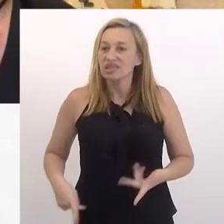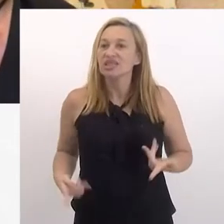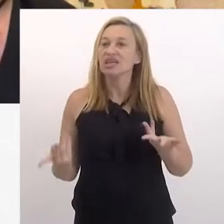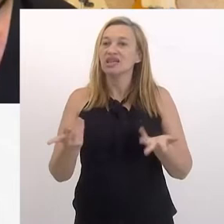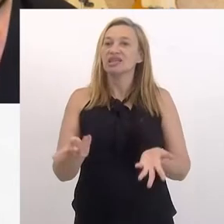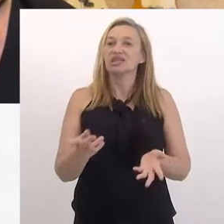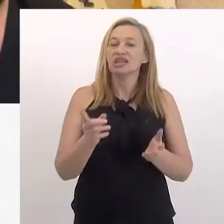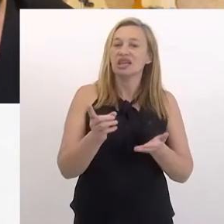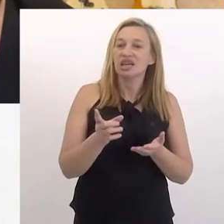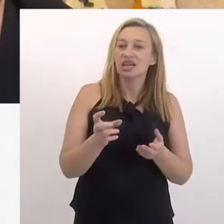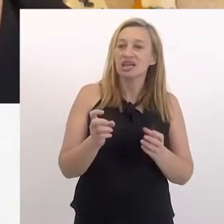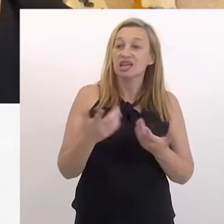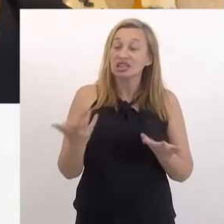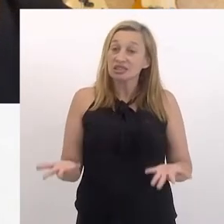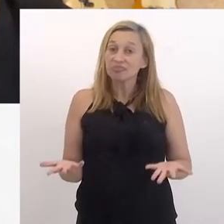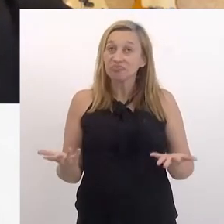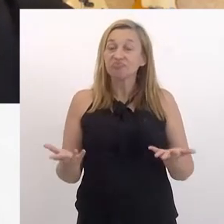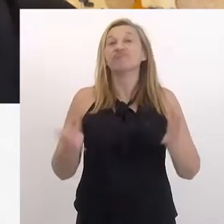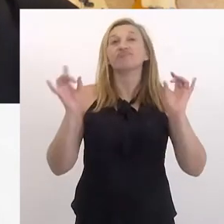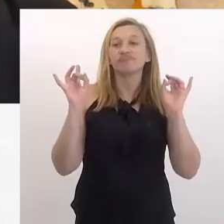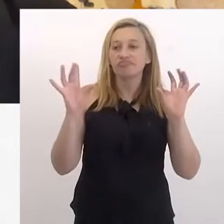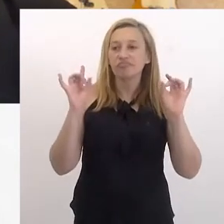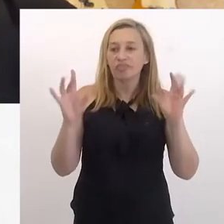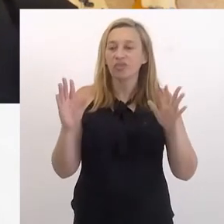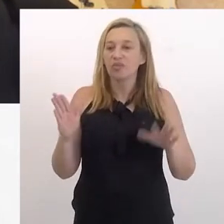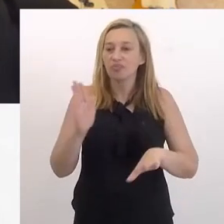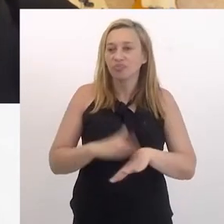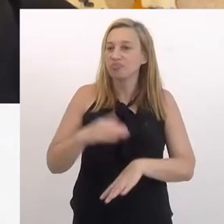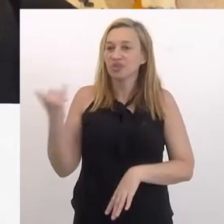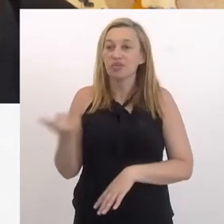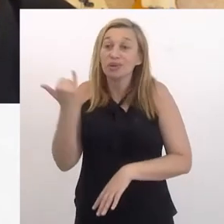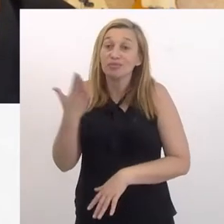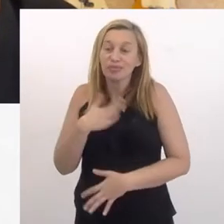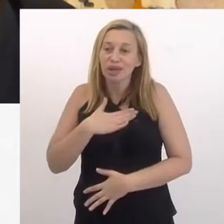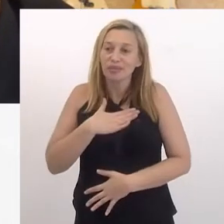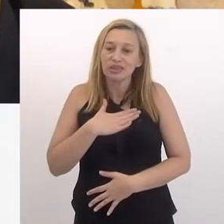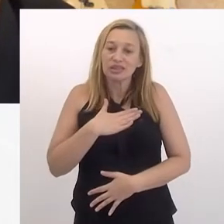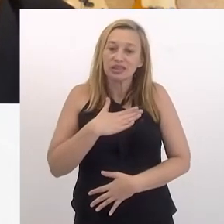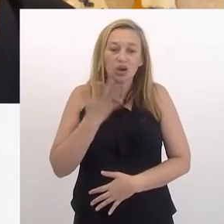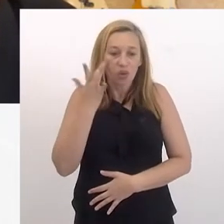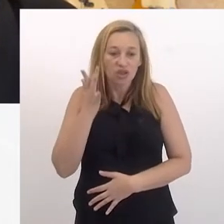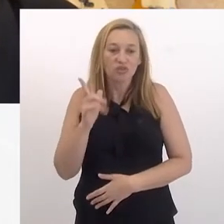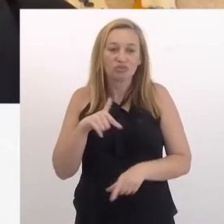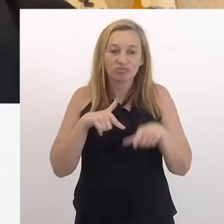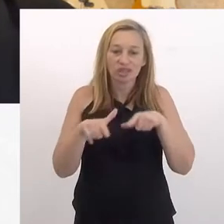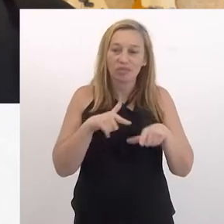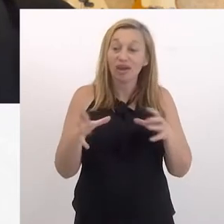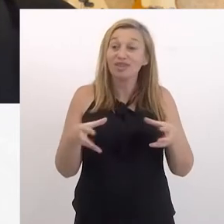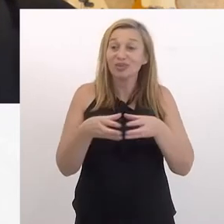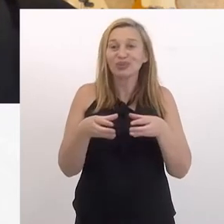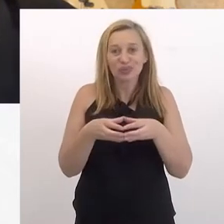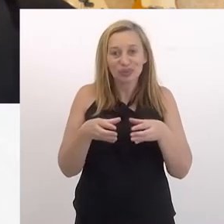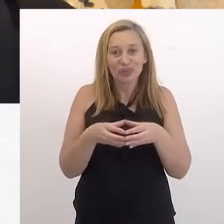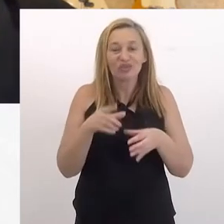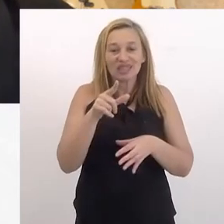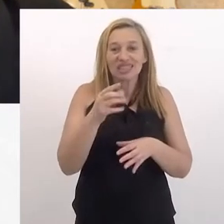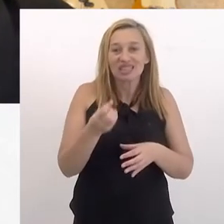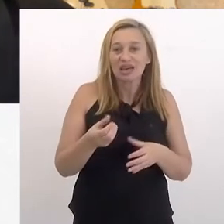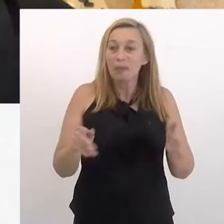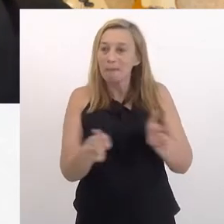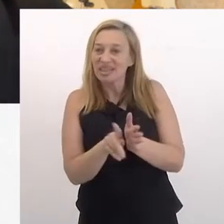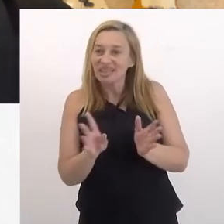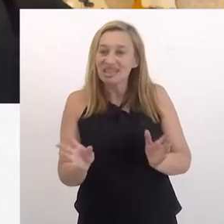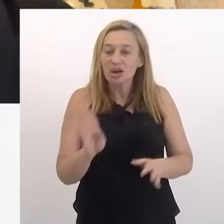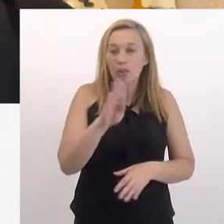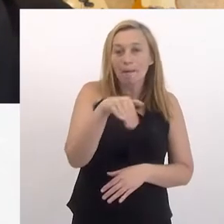executivos de gravadora. E, especialmente, o mais importante para mim, eu acho que foi um trabalho em equipe.